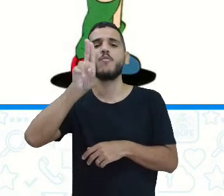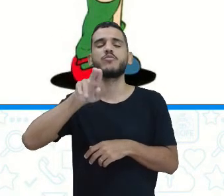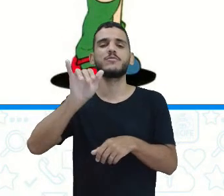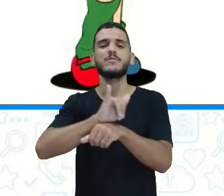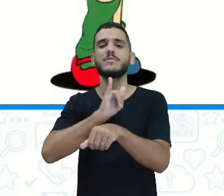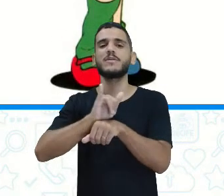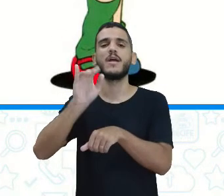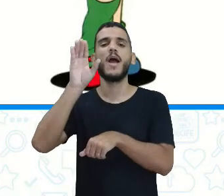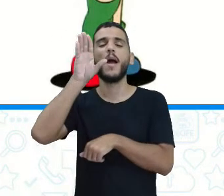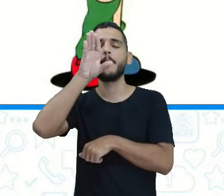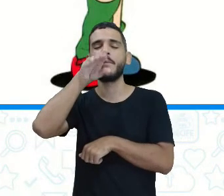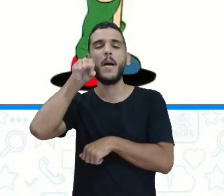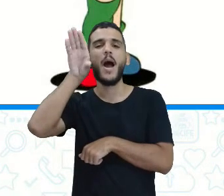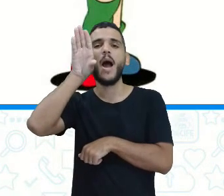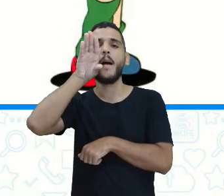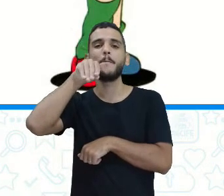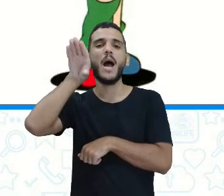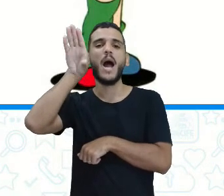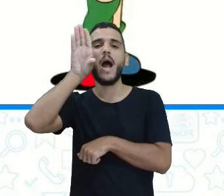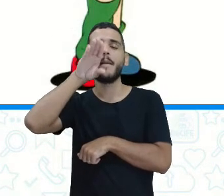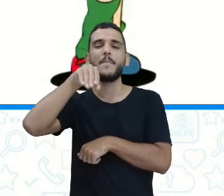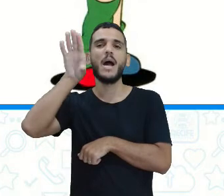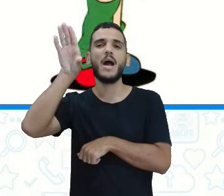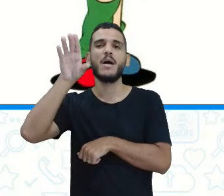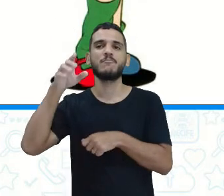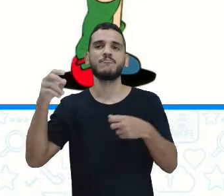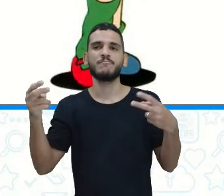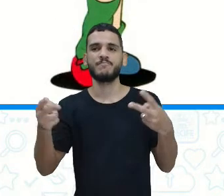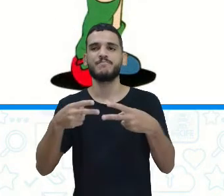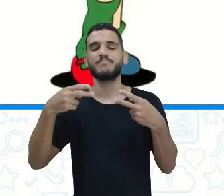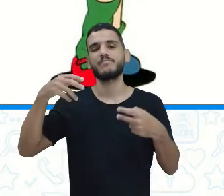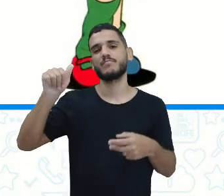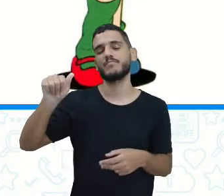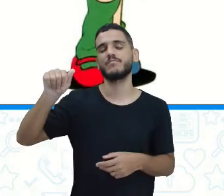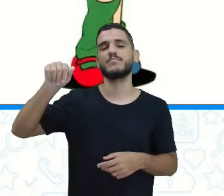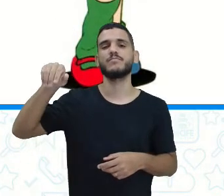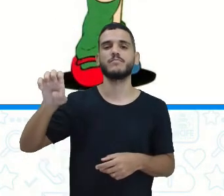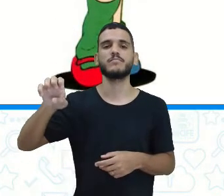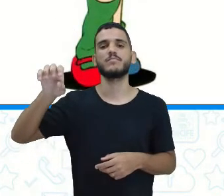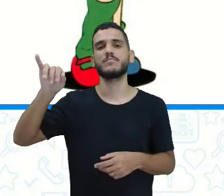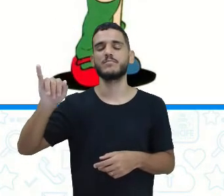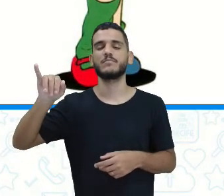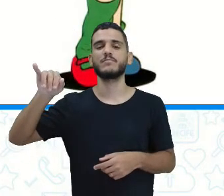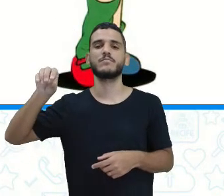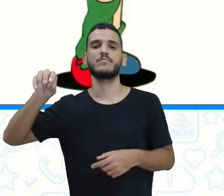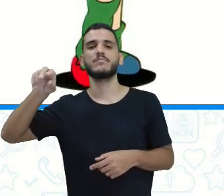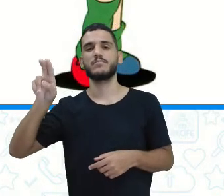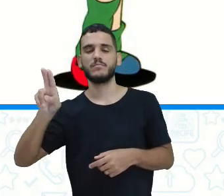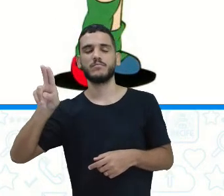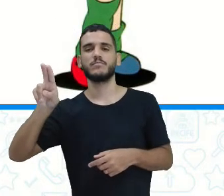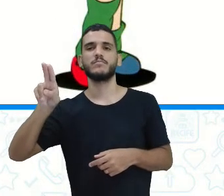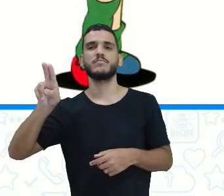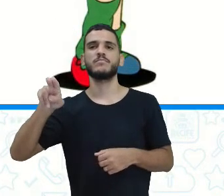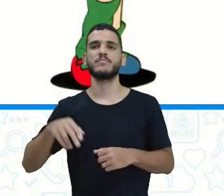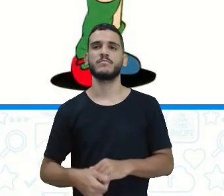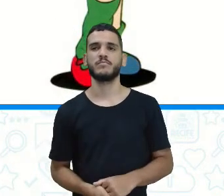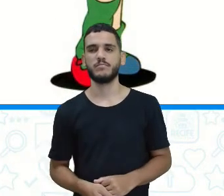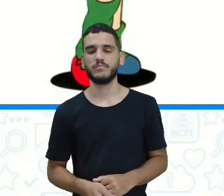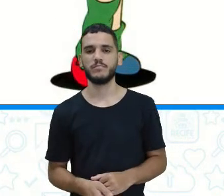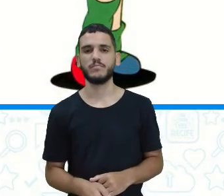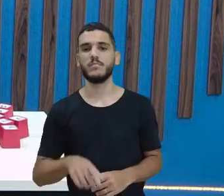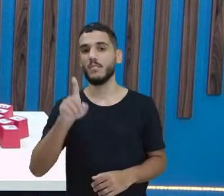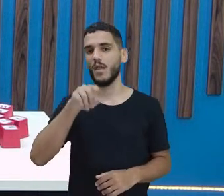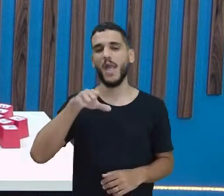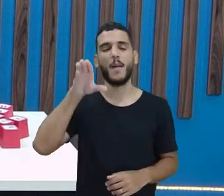boca. Olha aí. A, E, I, O, U. São